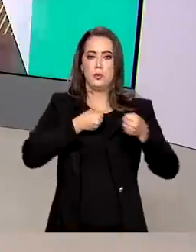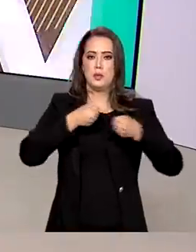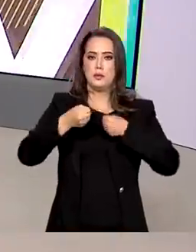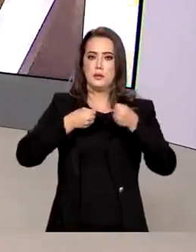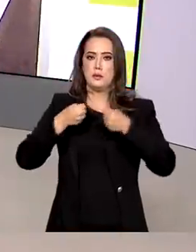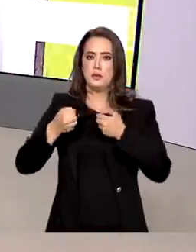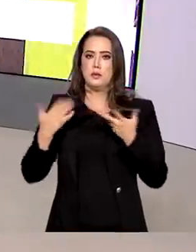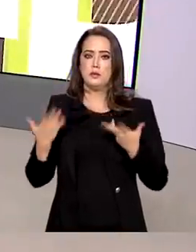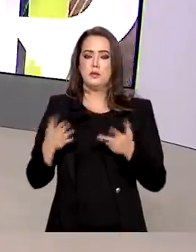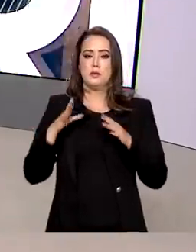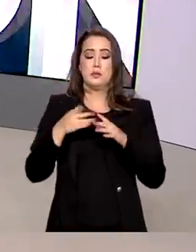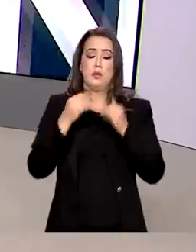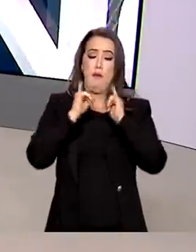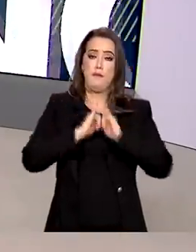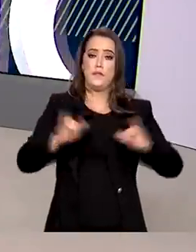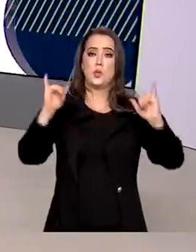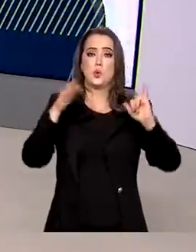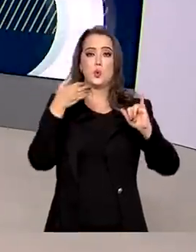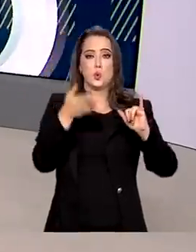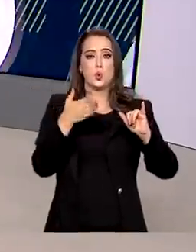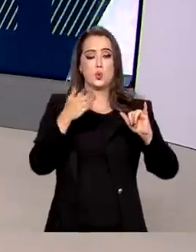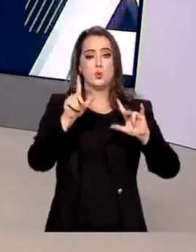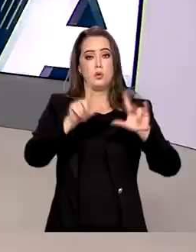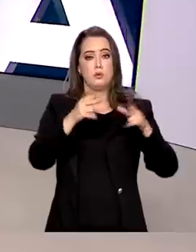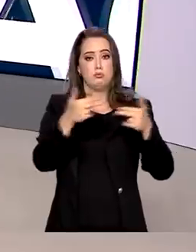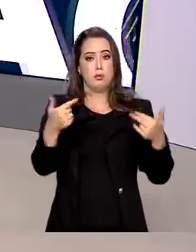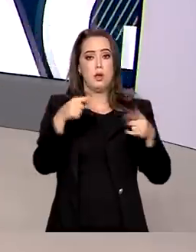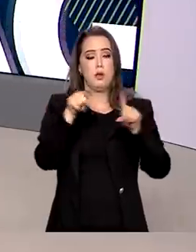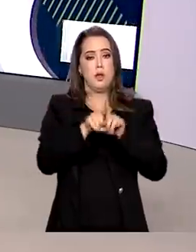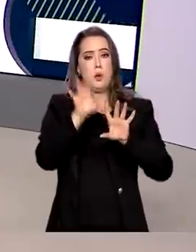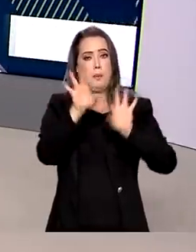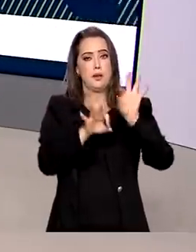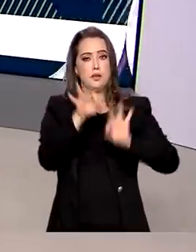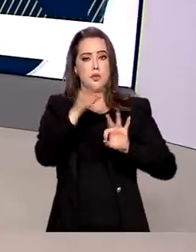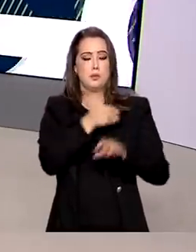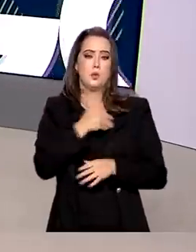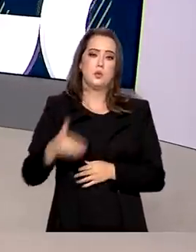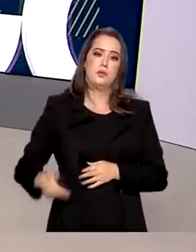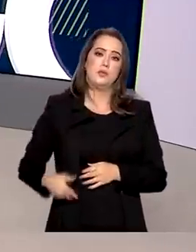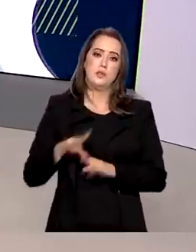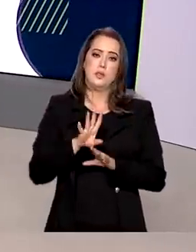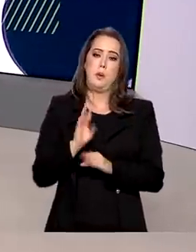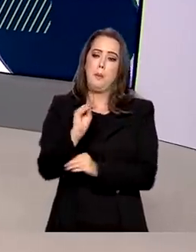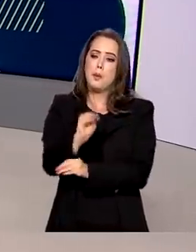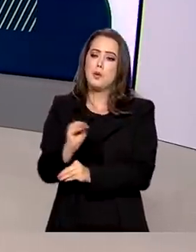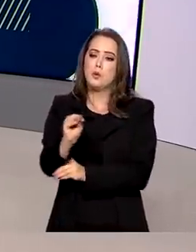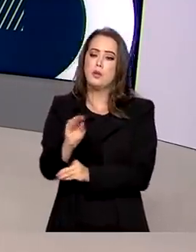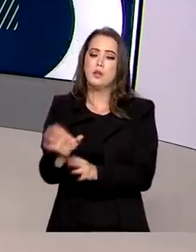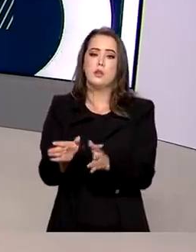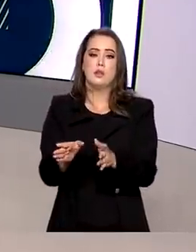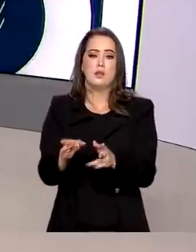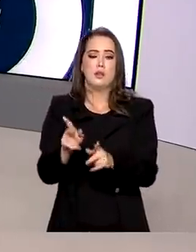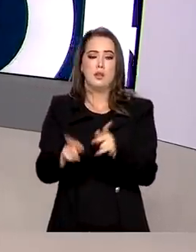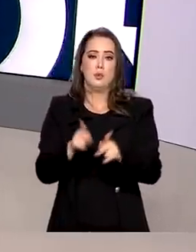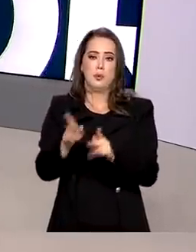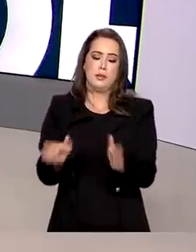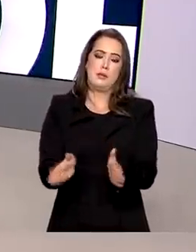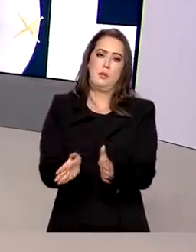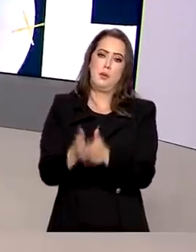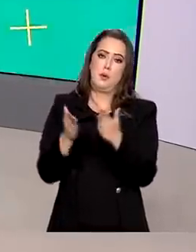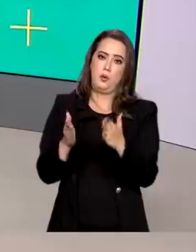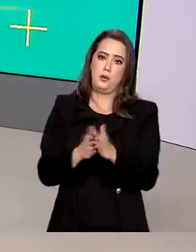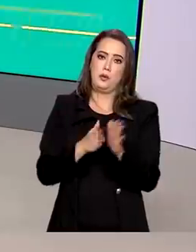presidente Jair Bolsonaro, de uma declaração, a imprensa, sobre os planos e as ações do governo para socorrer brasileiros mais vulneráveis,